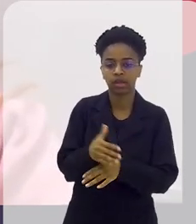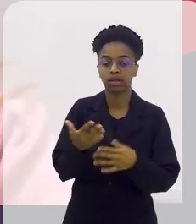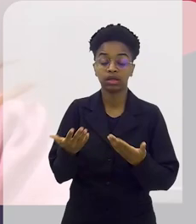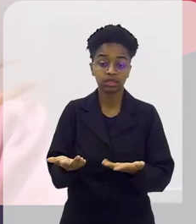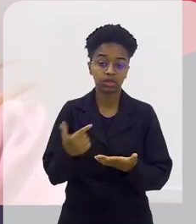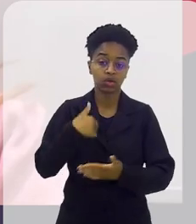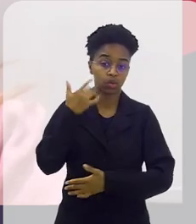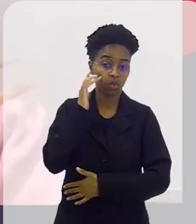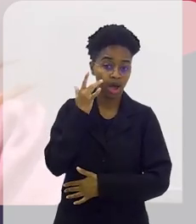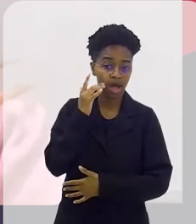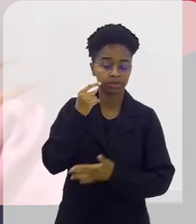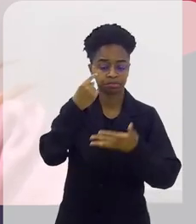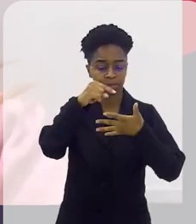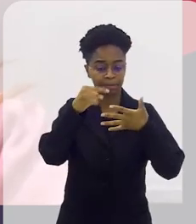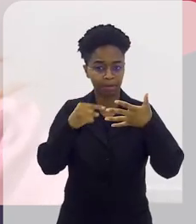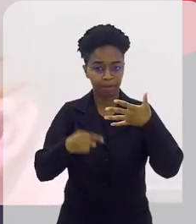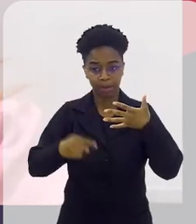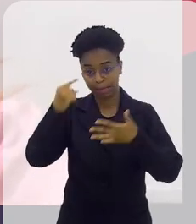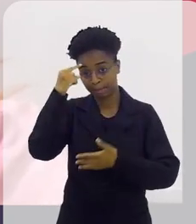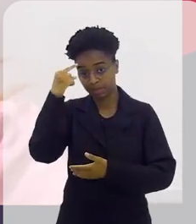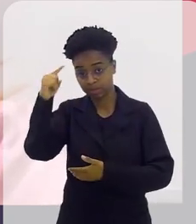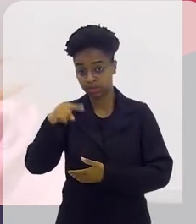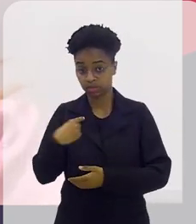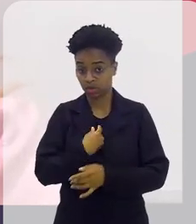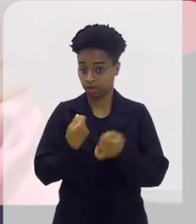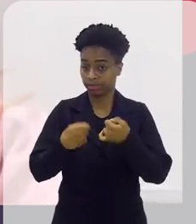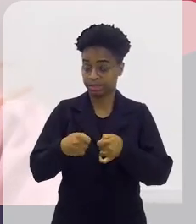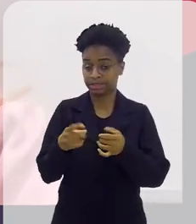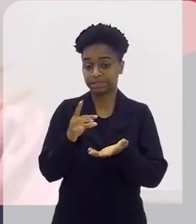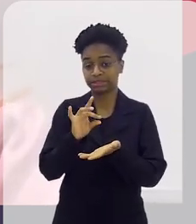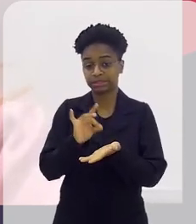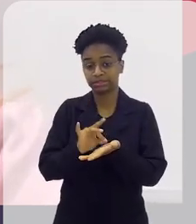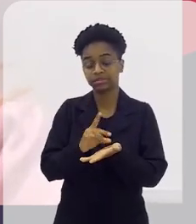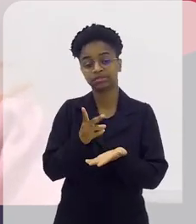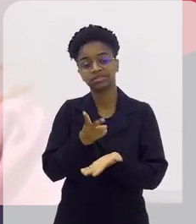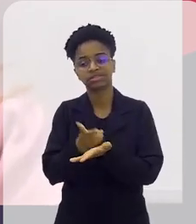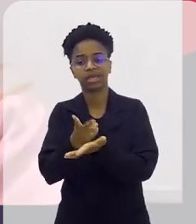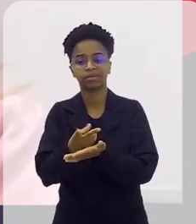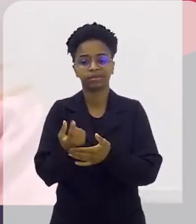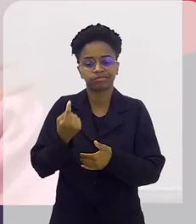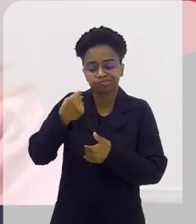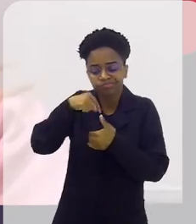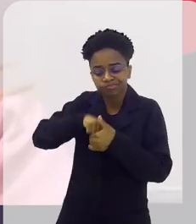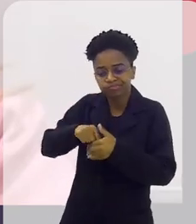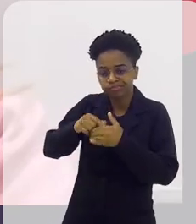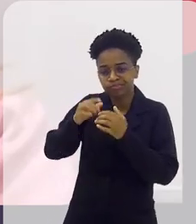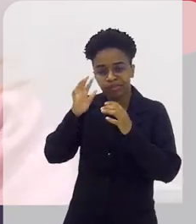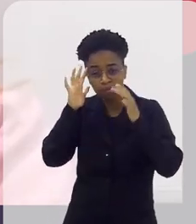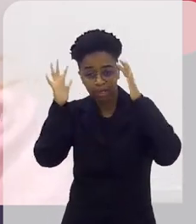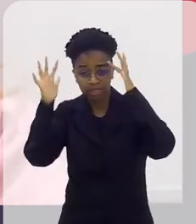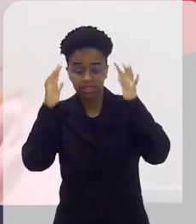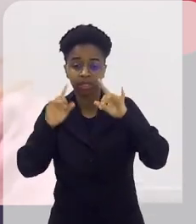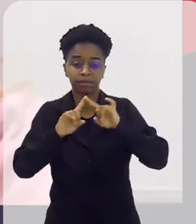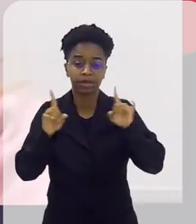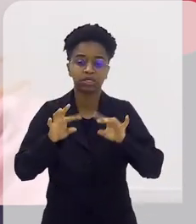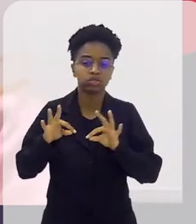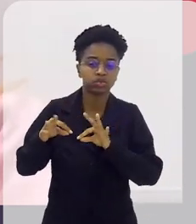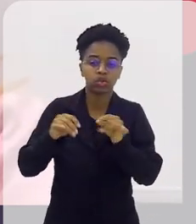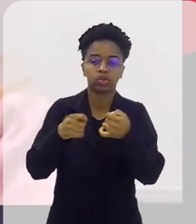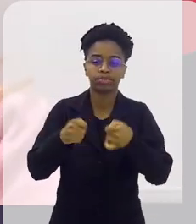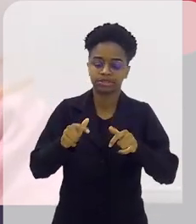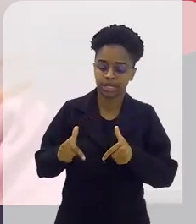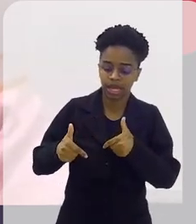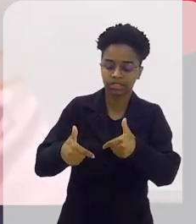Eu acho que é todo esse raciocínio que a gente sempre precisa ter em mente, internalizado, é uma coisa que todo mundo precisa